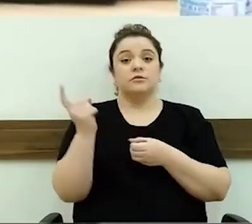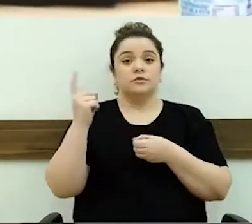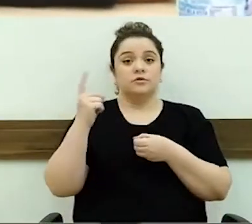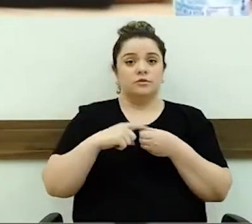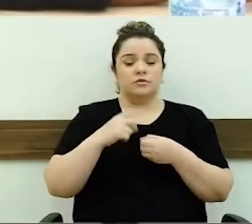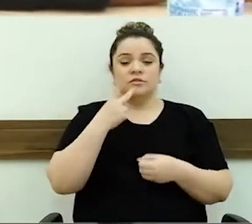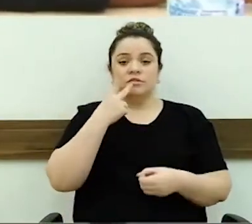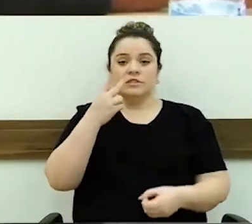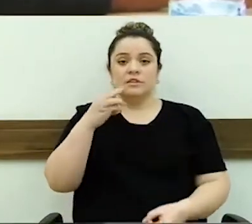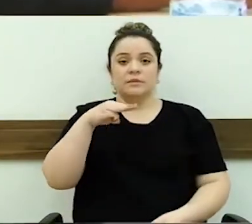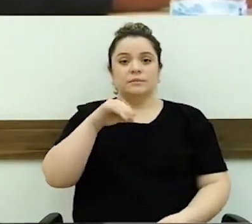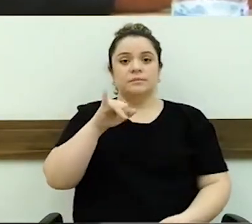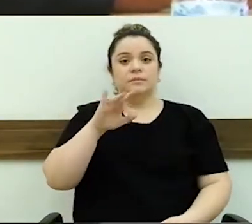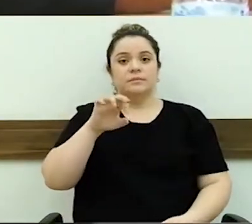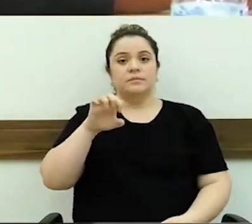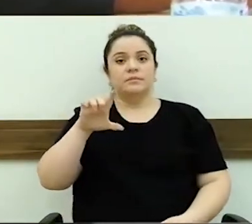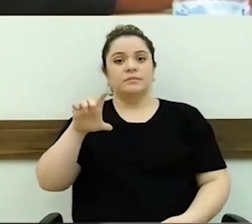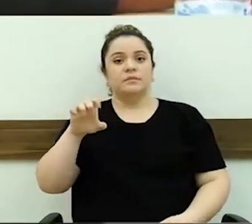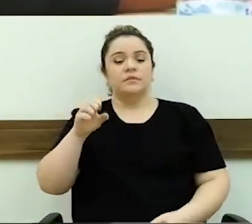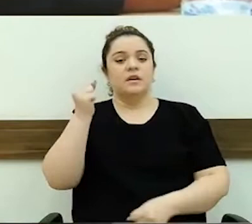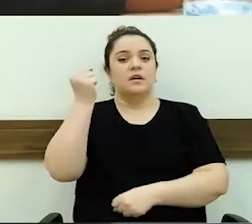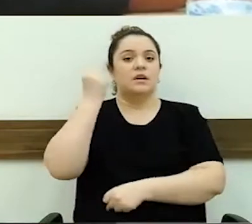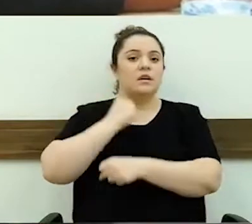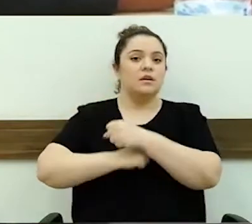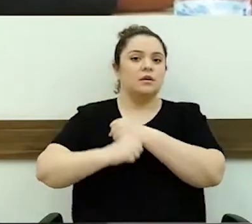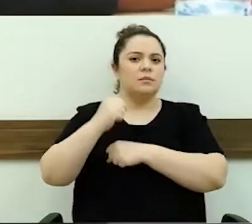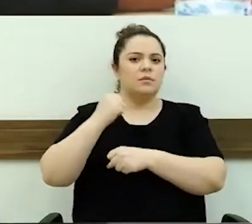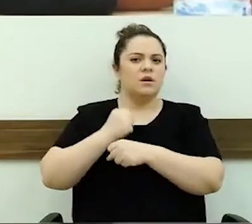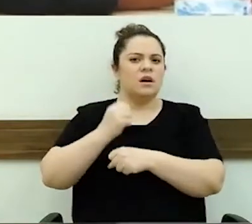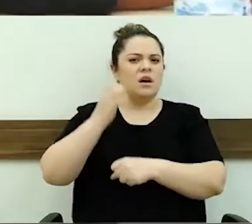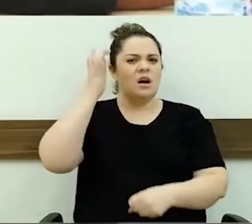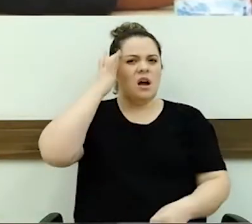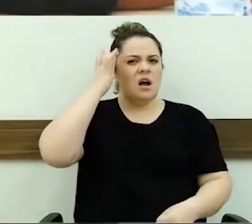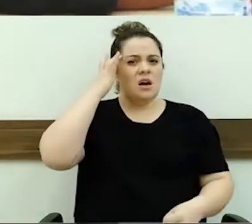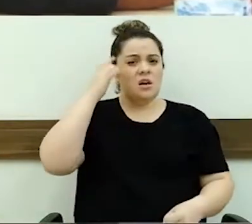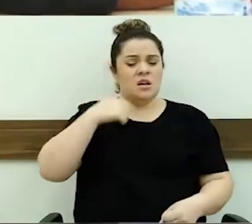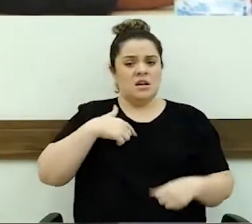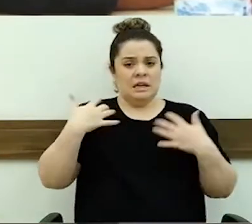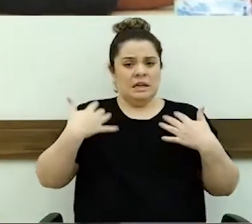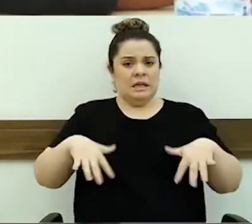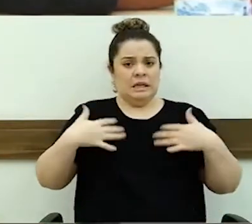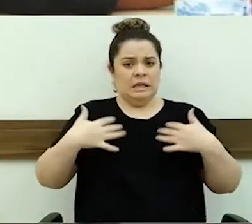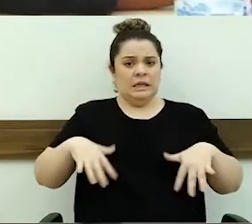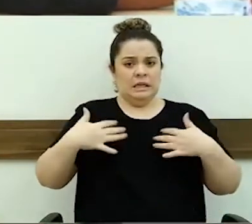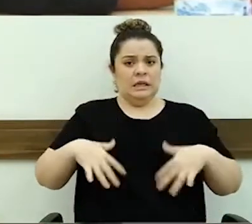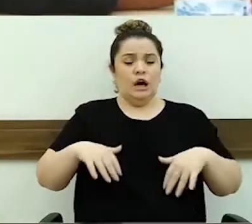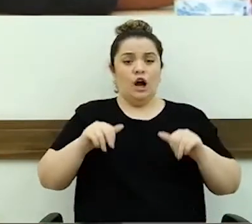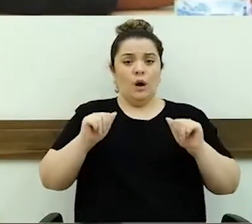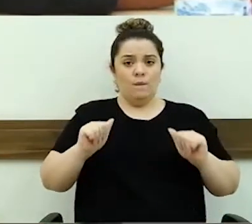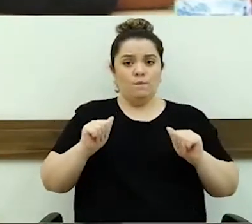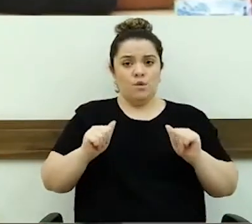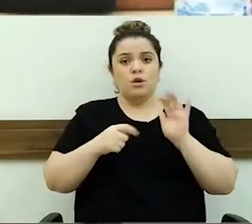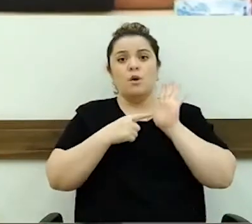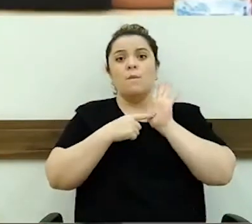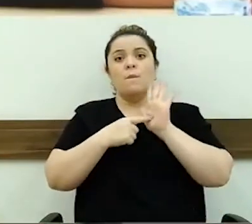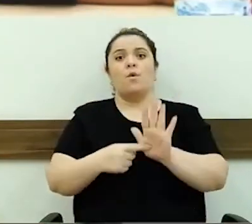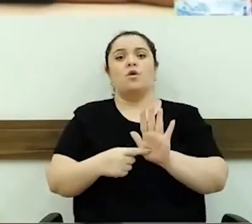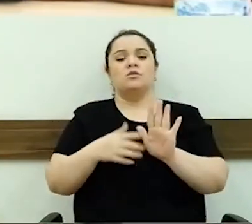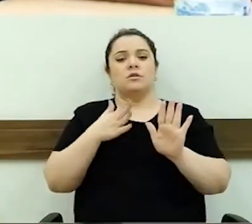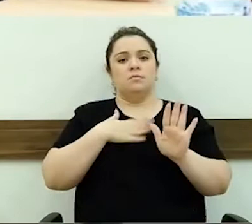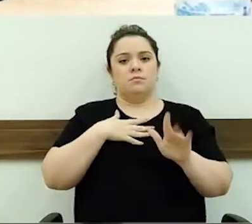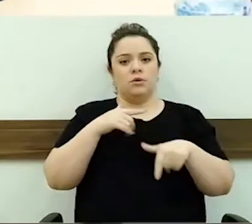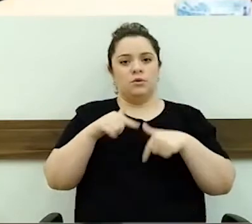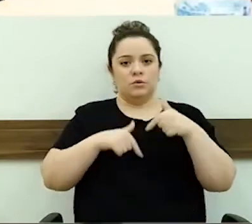a Mirelle, que ano passado eu acho que eu passei apurada aqui dentro, para poder mostrar o meu trabalho pela